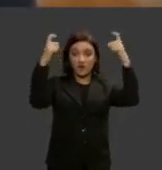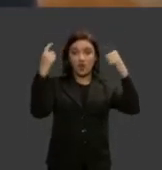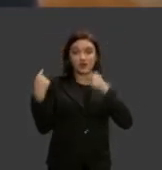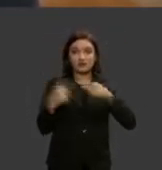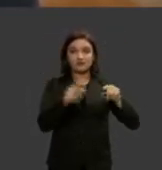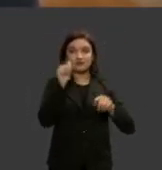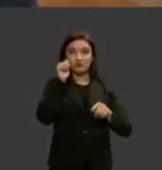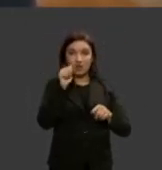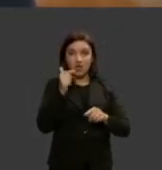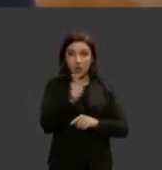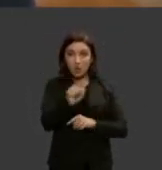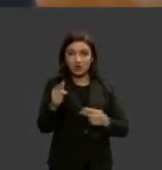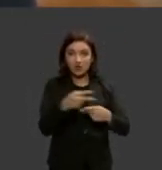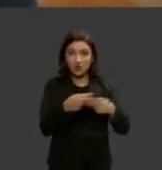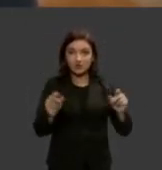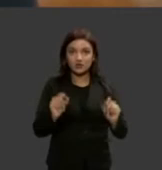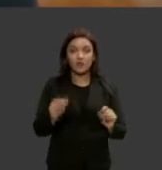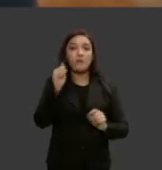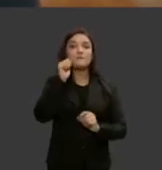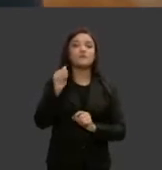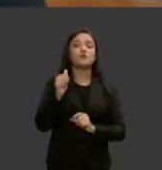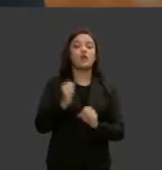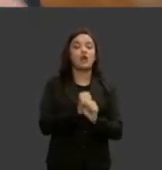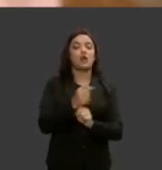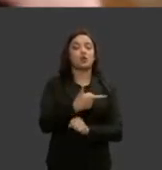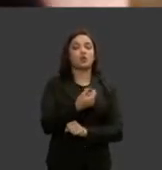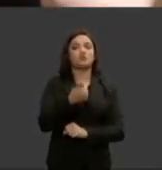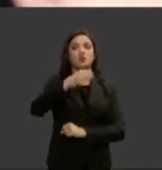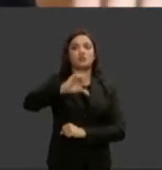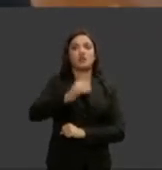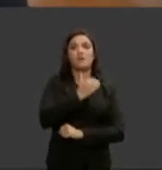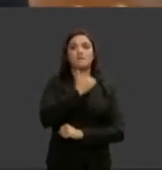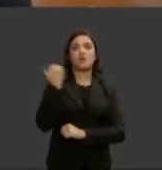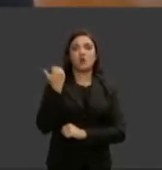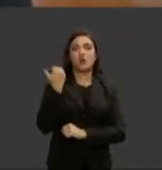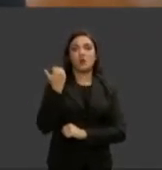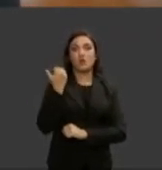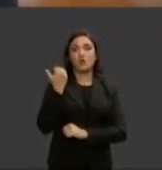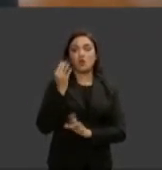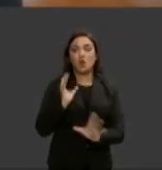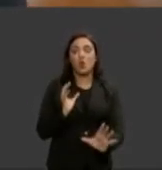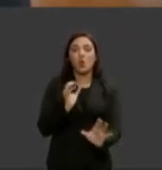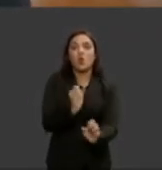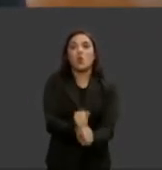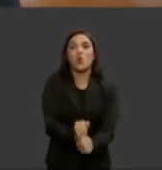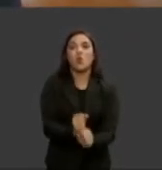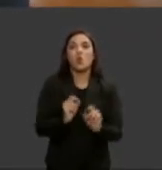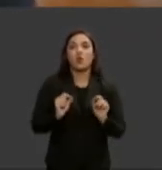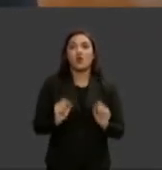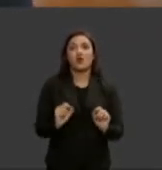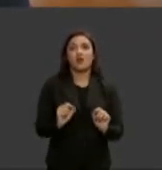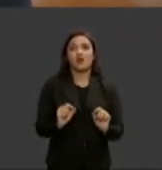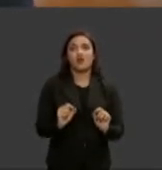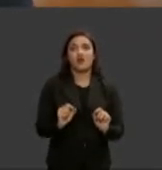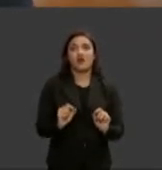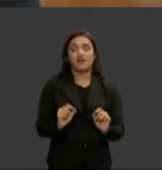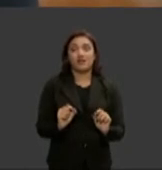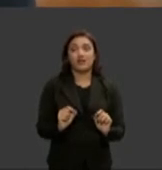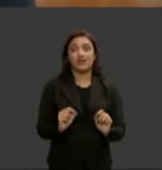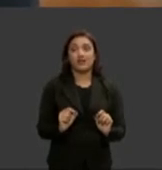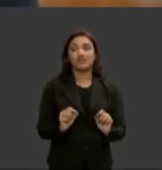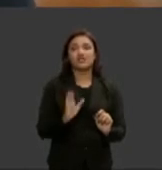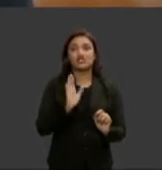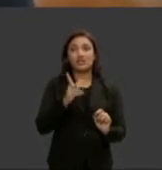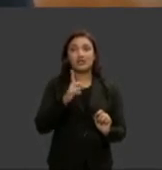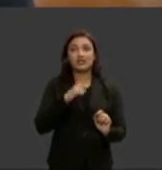de mulheres mortas no ano de 2019 do total de mulheres mortas no Brasil em 2019 nós vamos encontrar